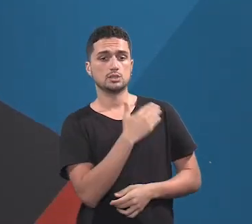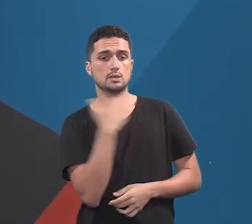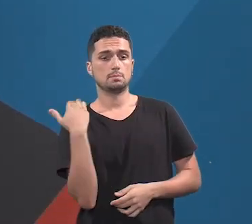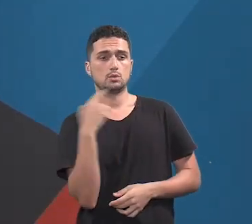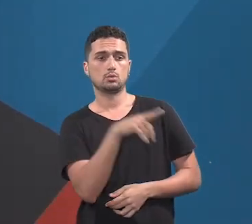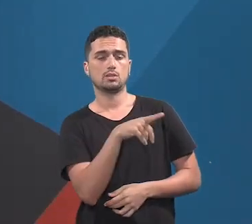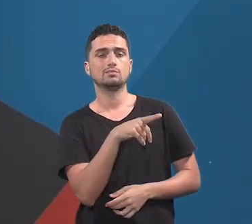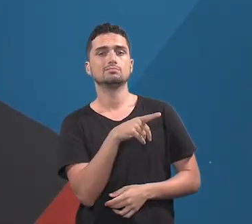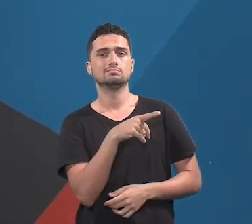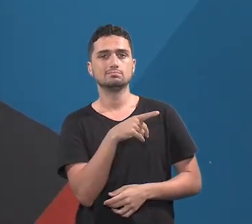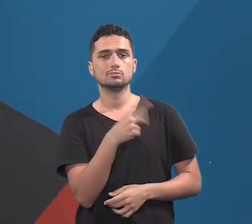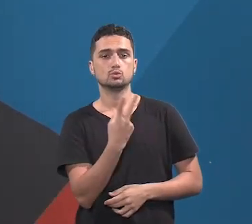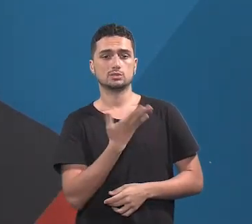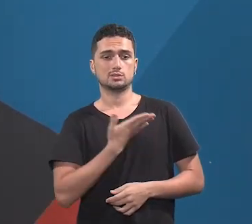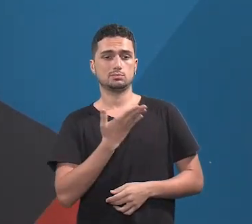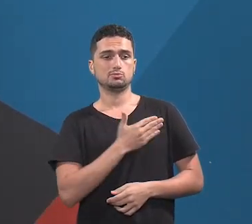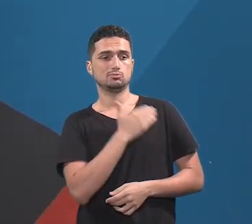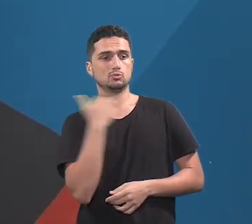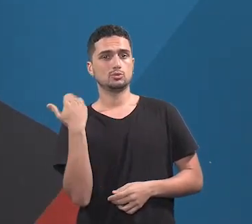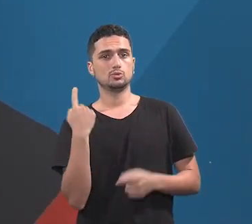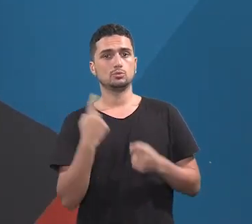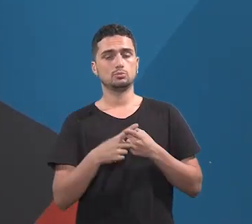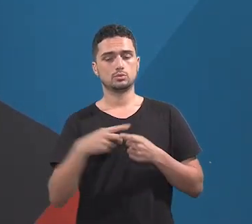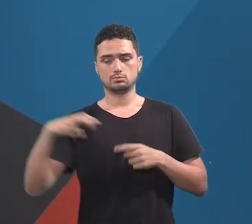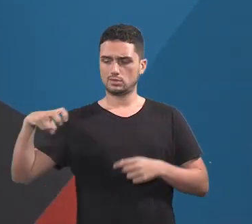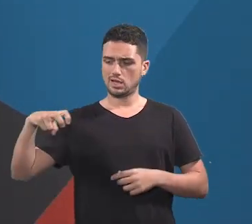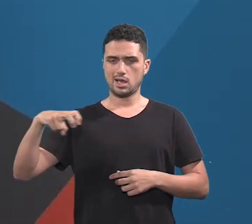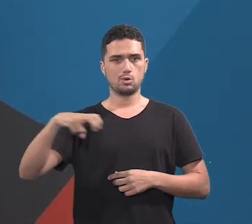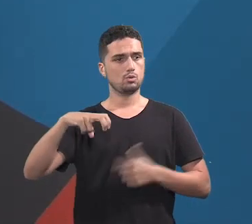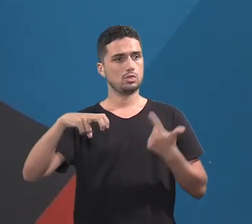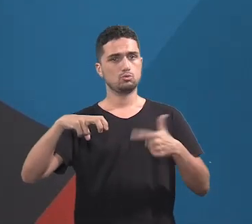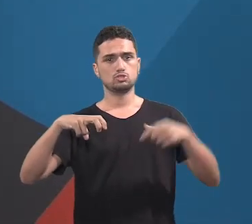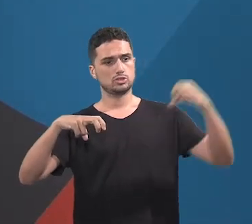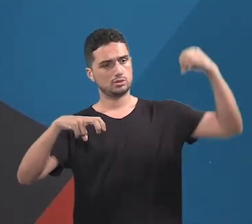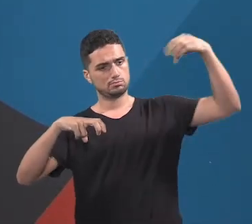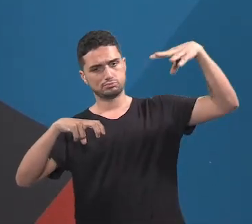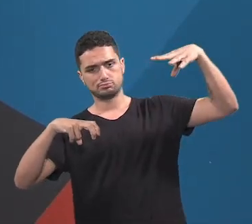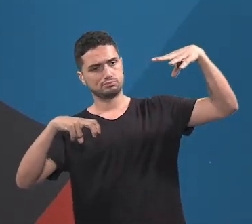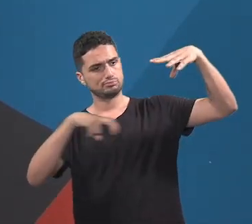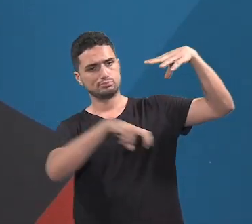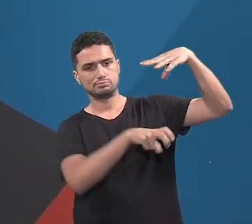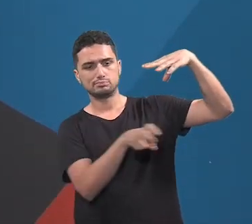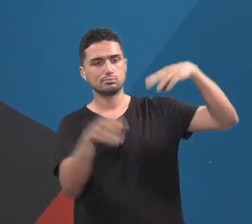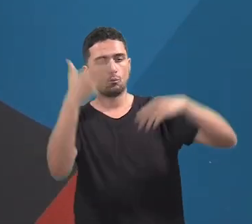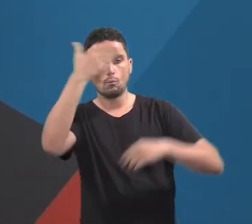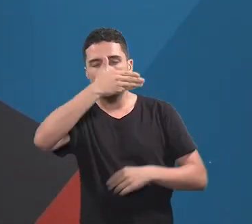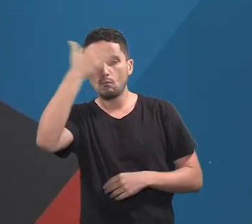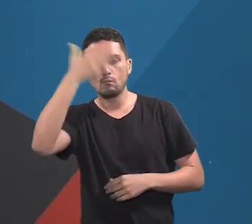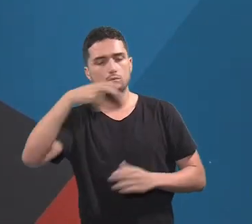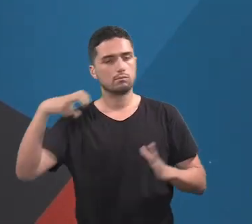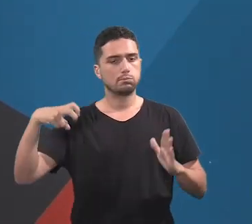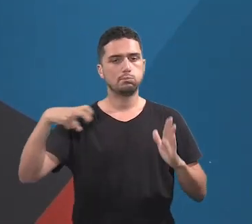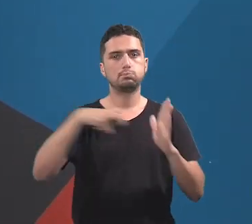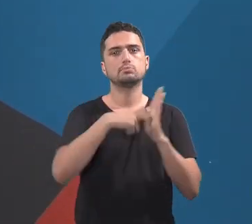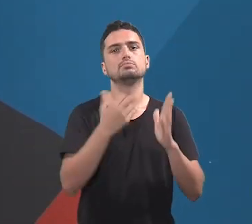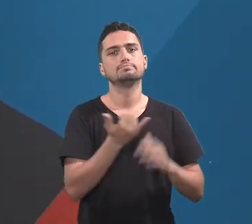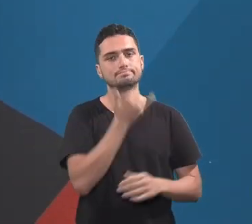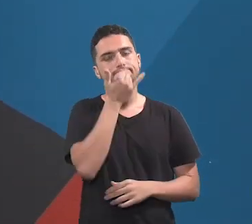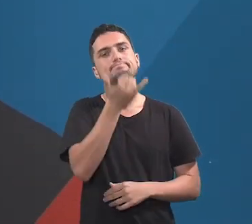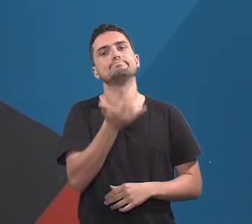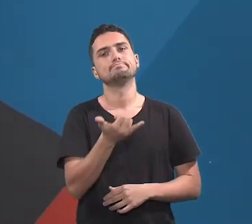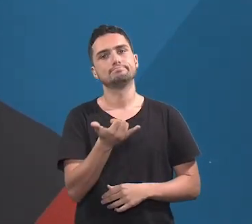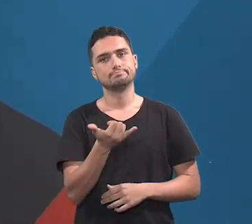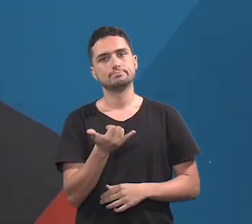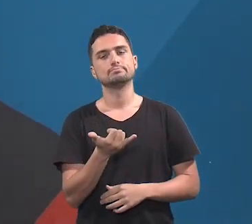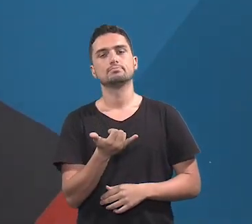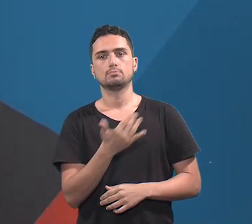aliás, dois amigos que sofreram um acidente por falta de sinalizações, então eles perderam o rumo do veículo e acabou perdendo a